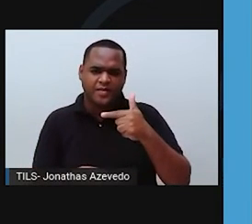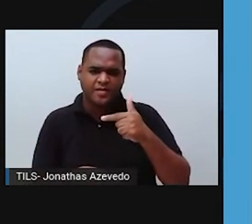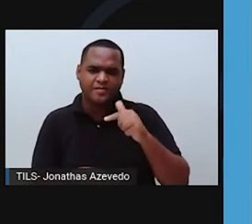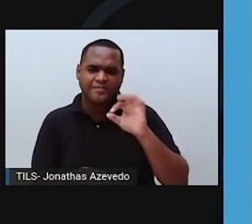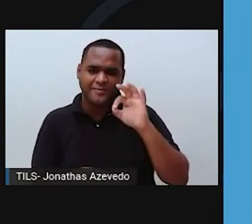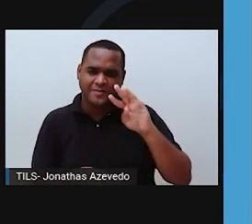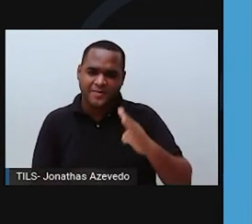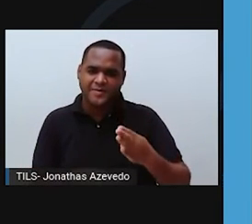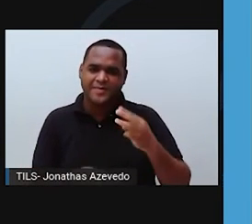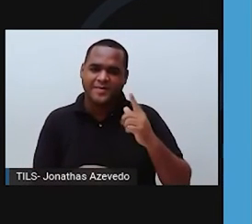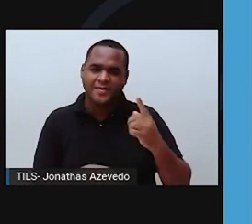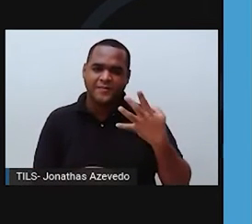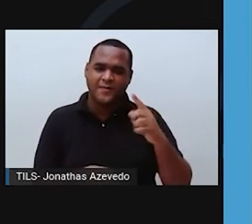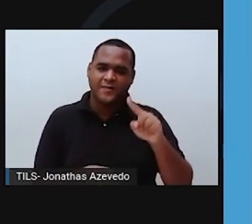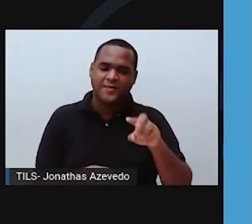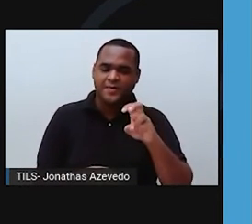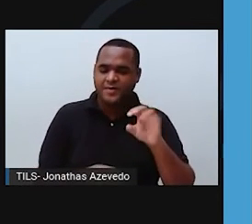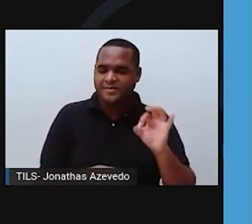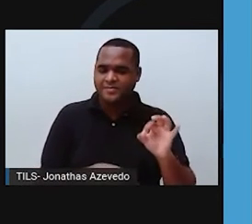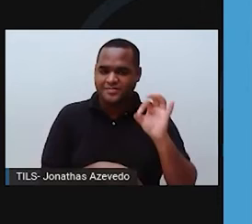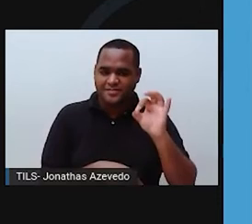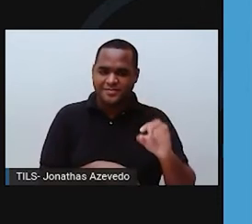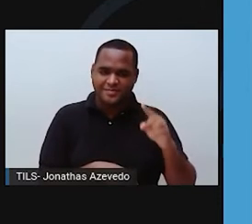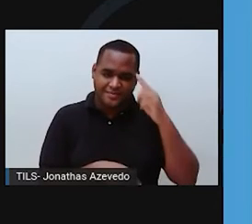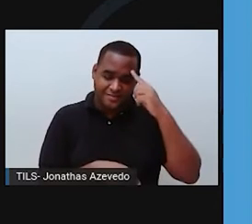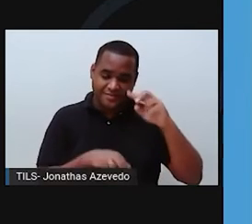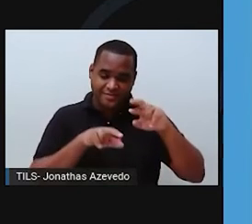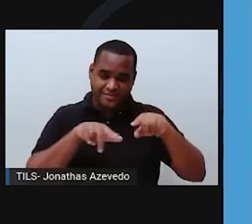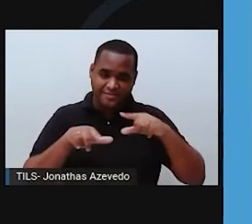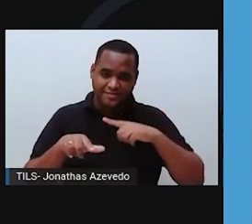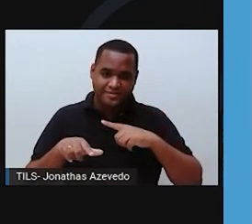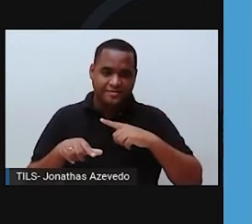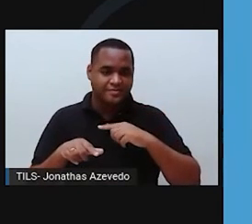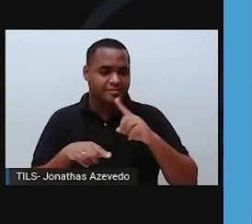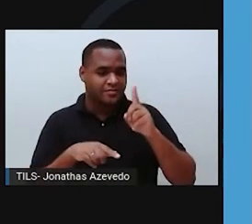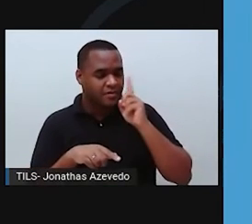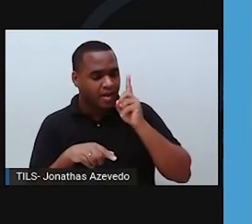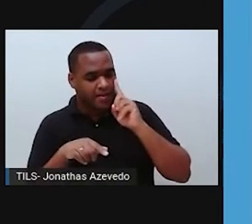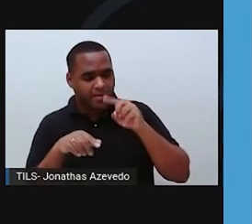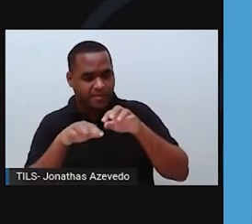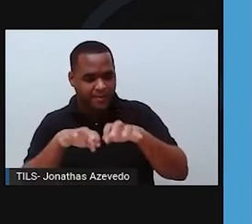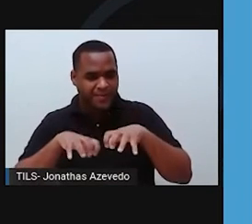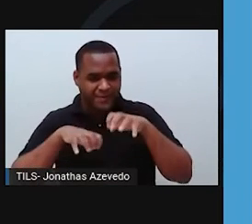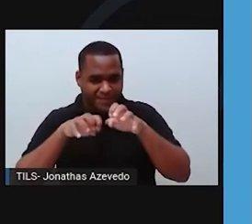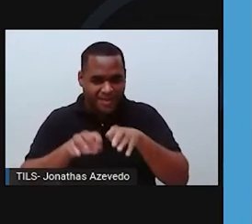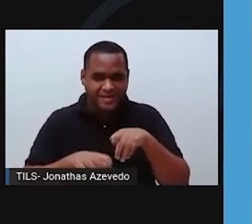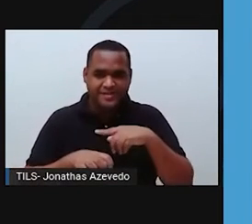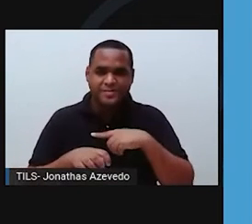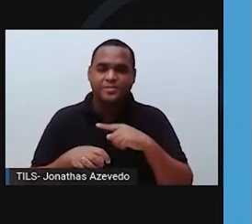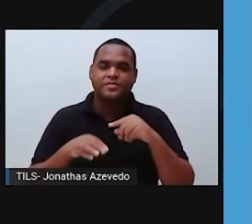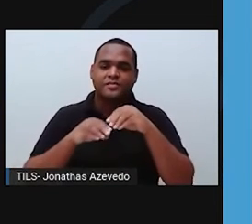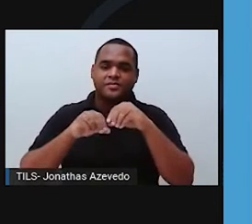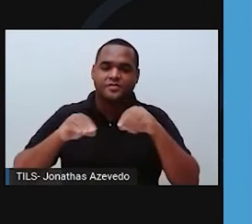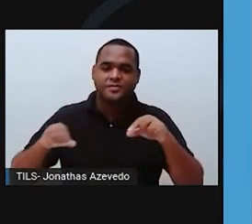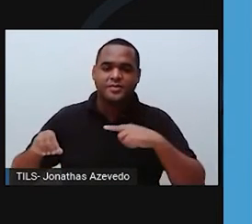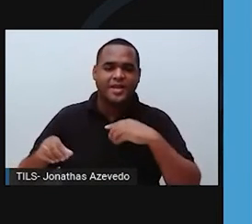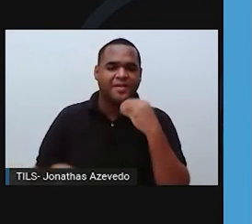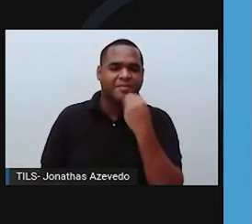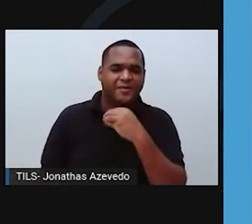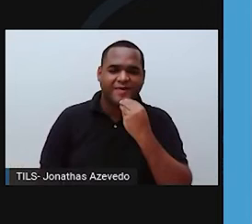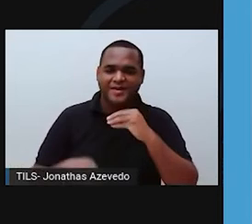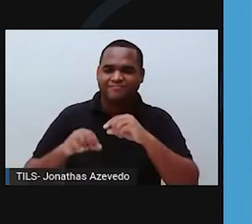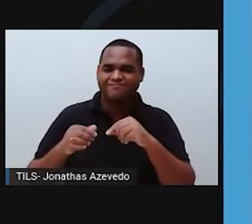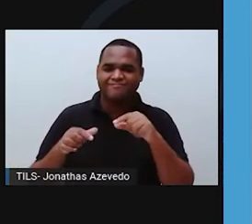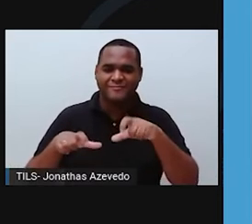para 4,5 milhões de hectares devido ao aproveitamento de áreas de pastagens para plantio. O grande estoque de áreas mal aproveitadas na